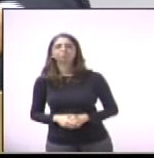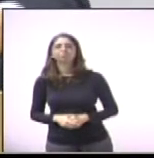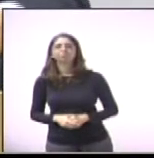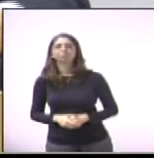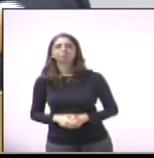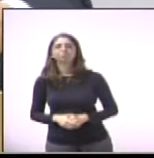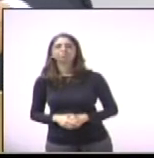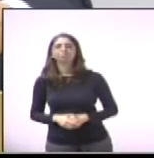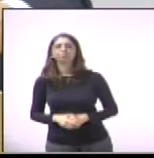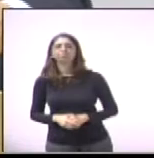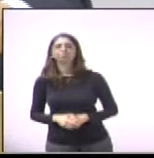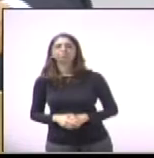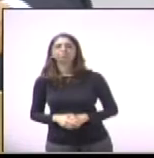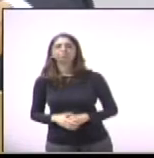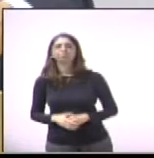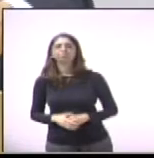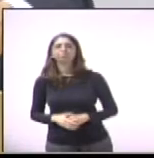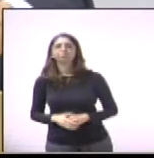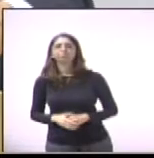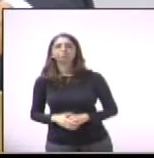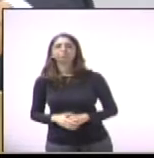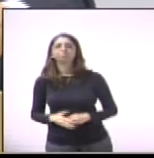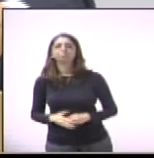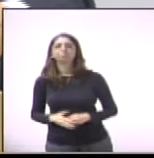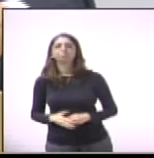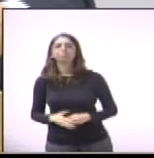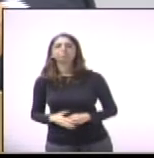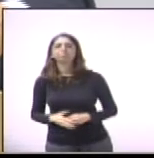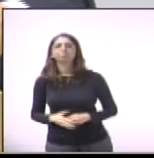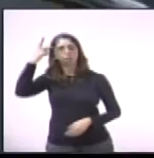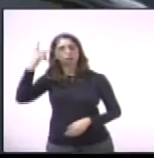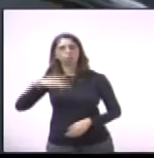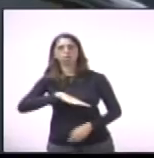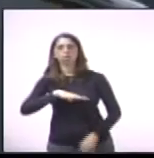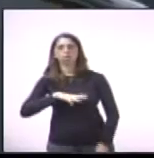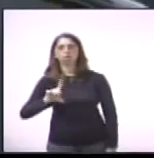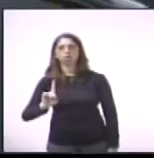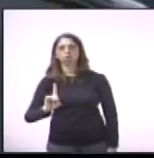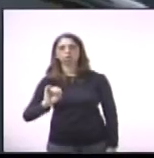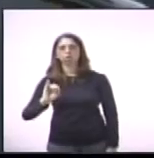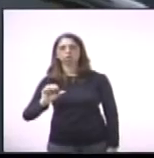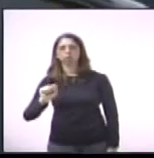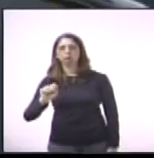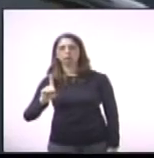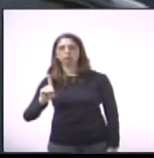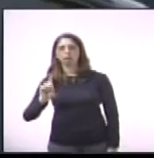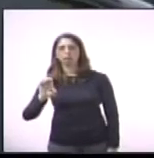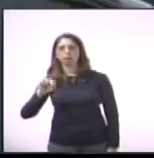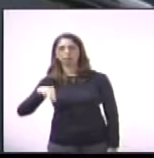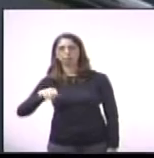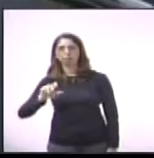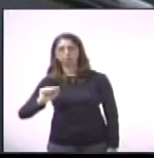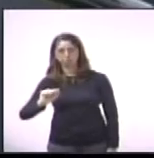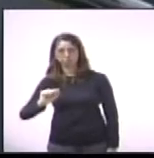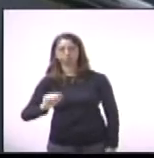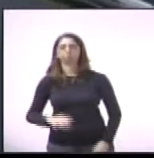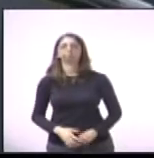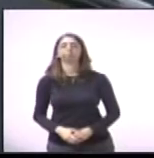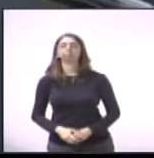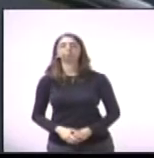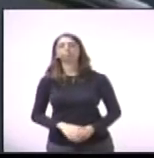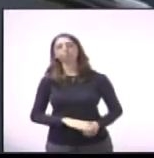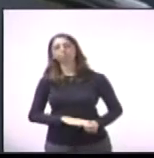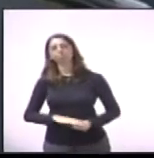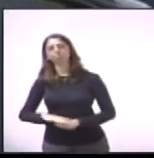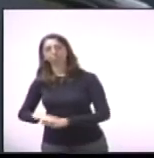e veio prestigiar a nossa sessão. Também gostaria, seu presidente, de iniciar